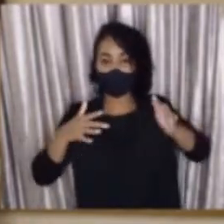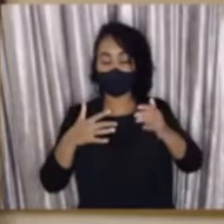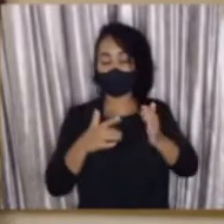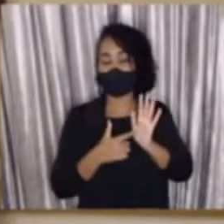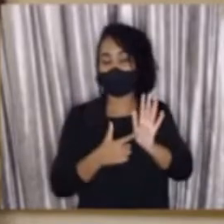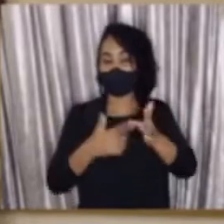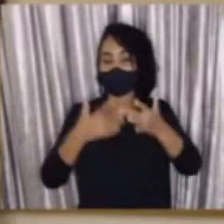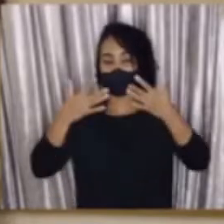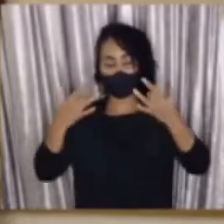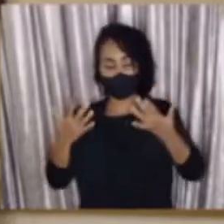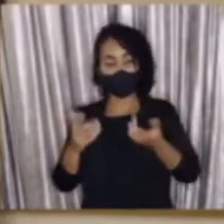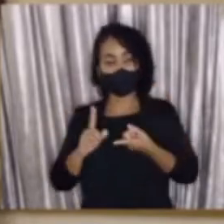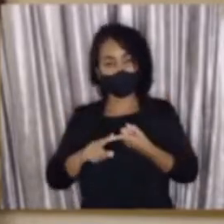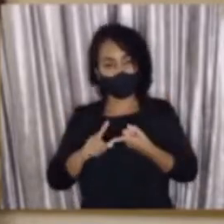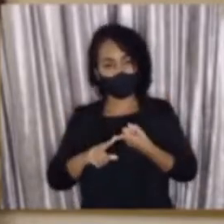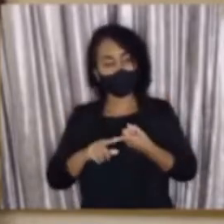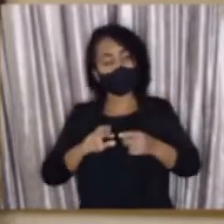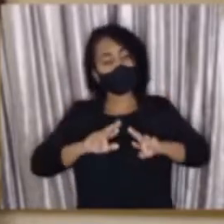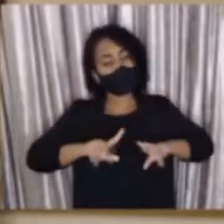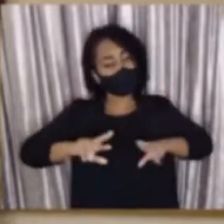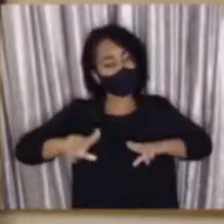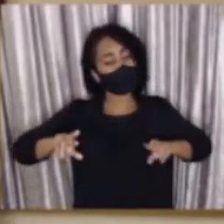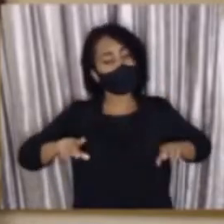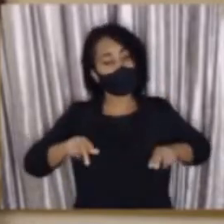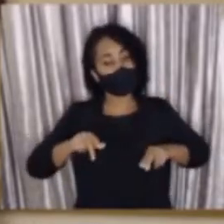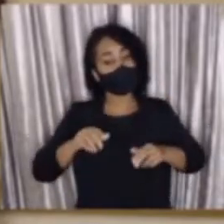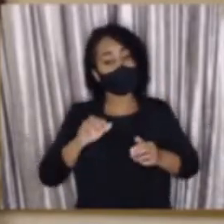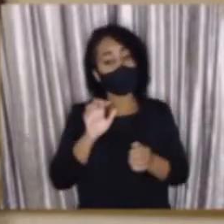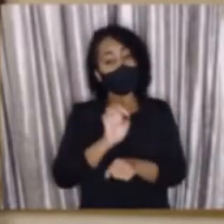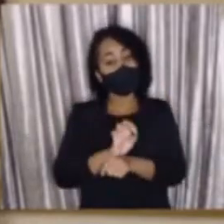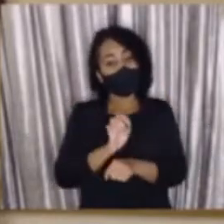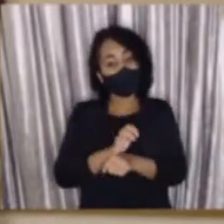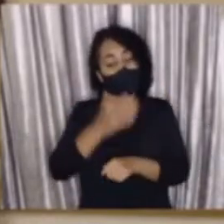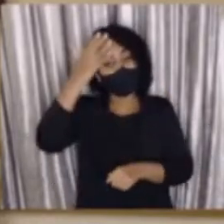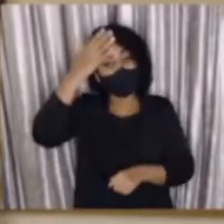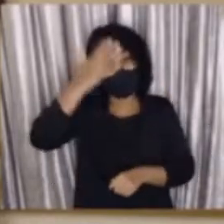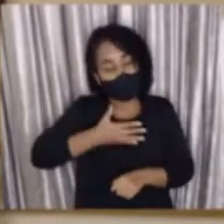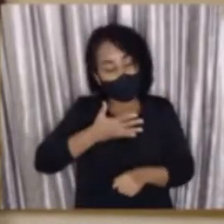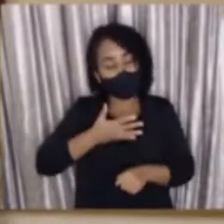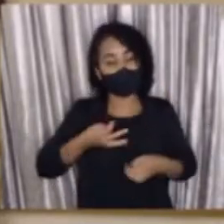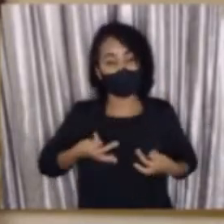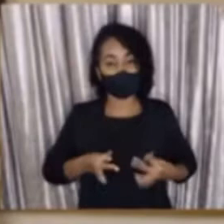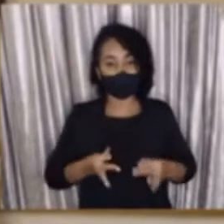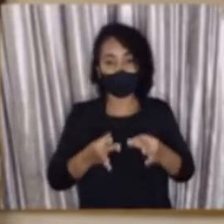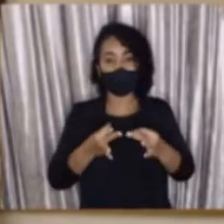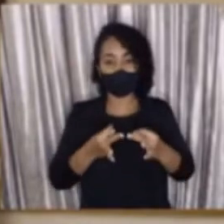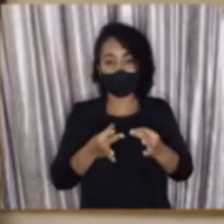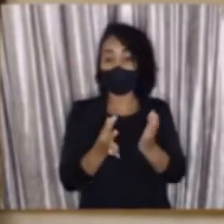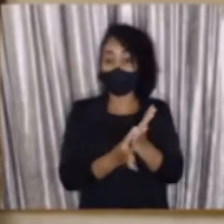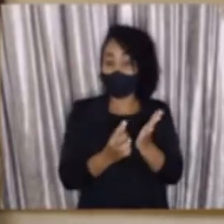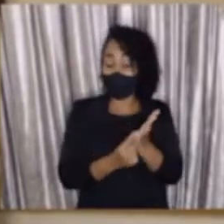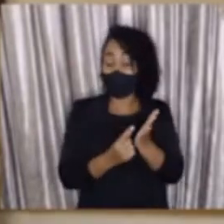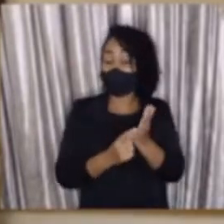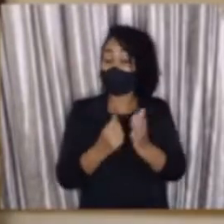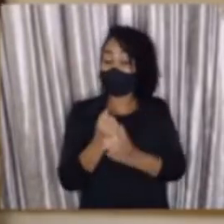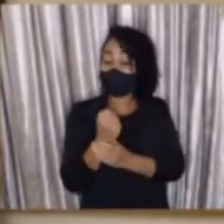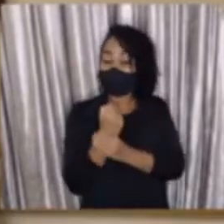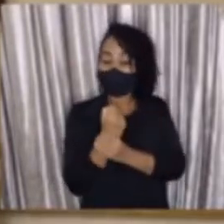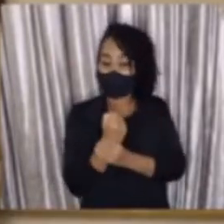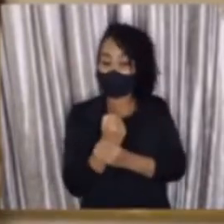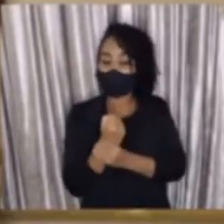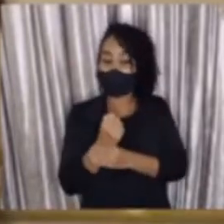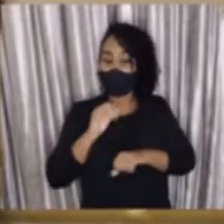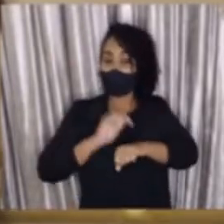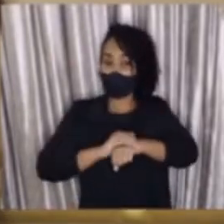apresentações. A gente vai ter, diferente de outros estados, uma comprovação por meio digital garantindo